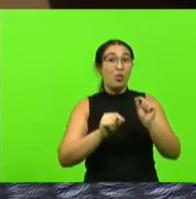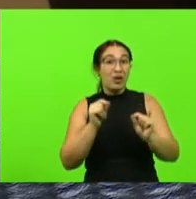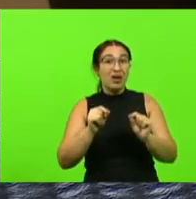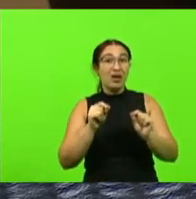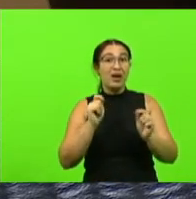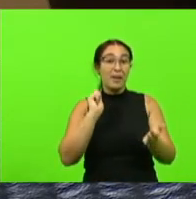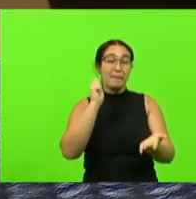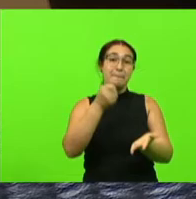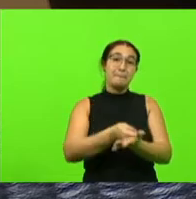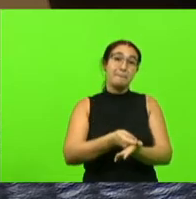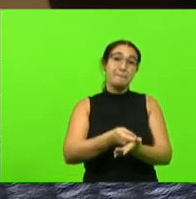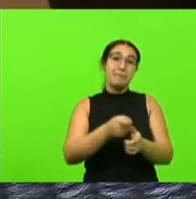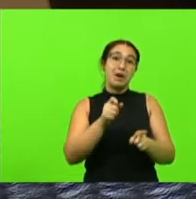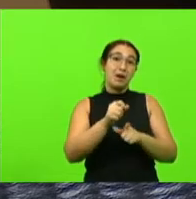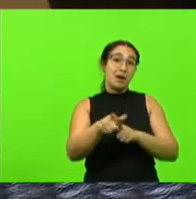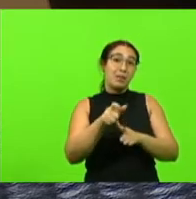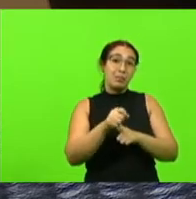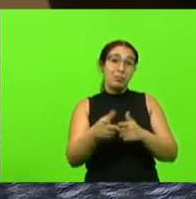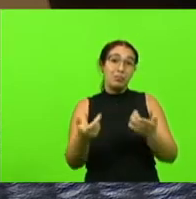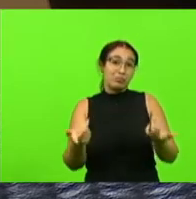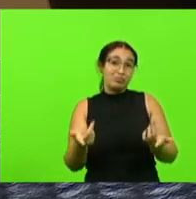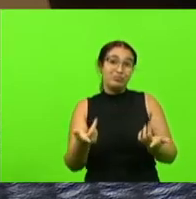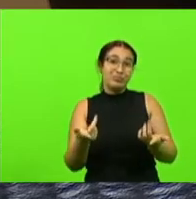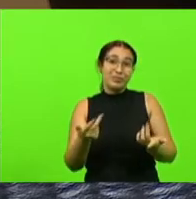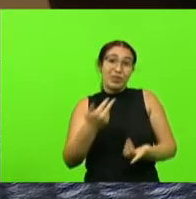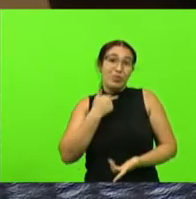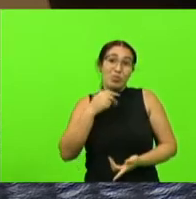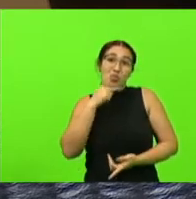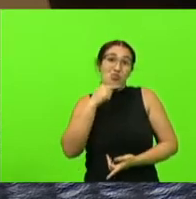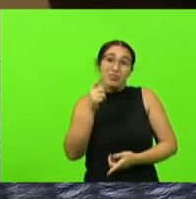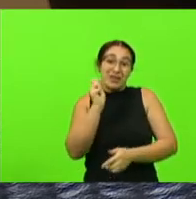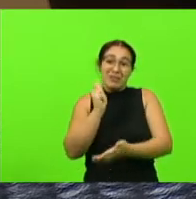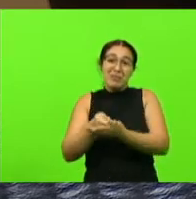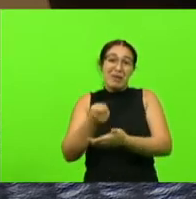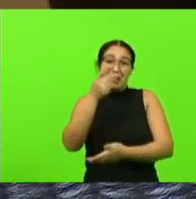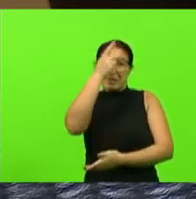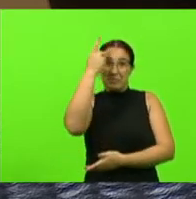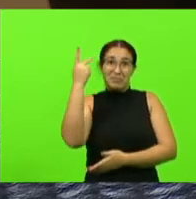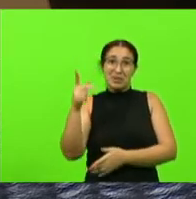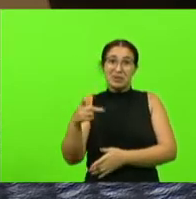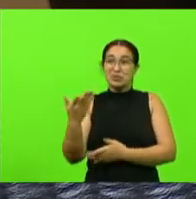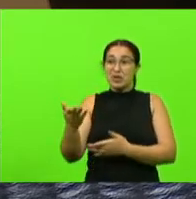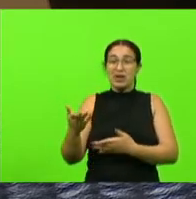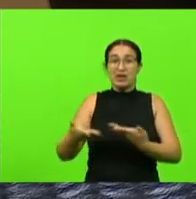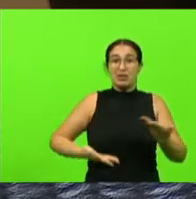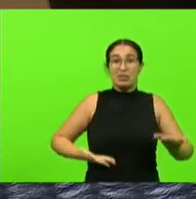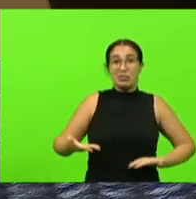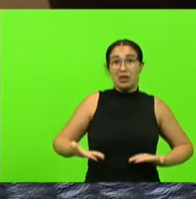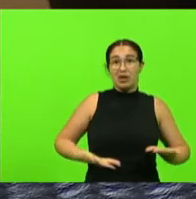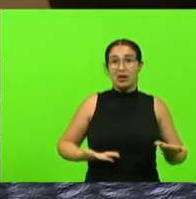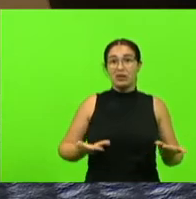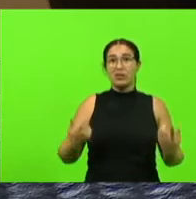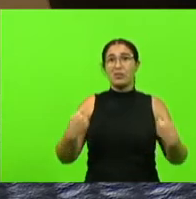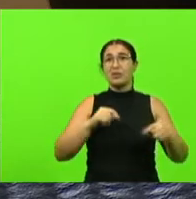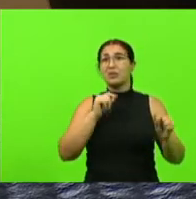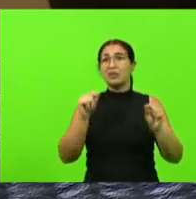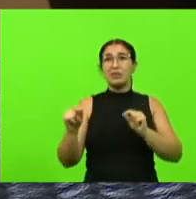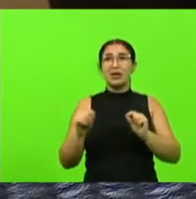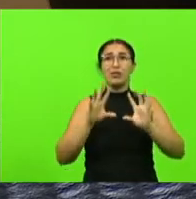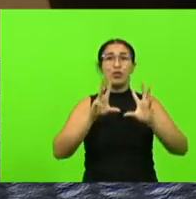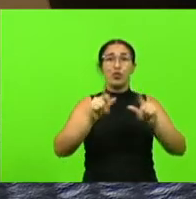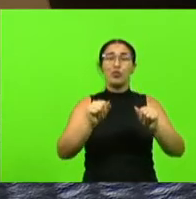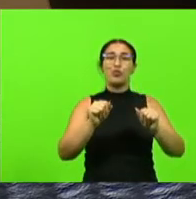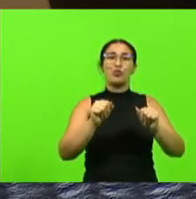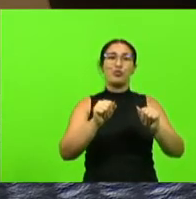aluguel porque não pode pagar ele não pode pagar esse funcionário ele teve que desfazer de tudo e na prefeitura todas as taxas que ele